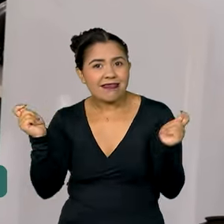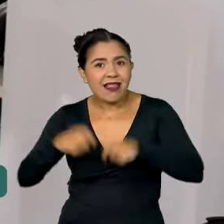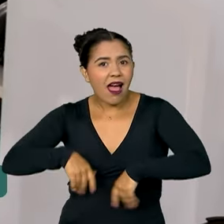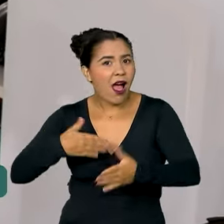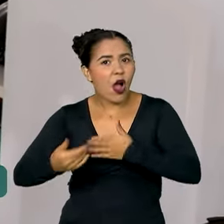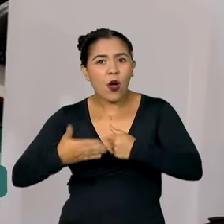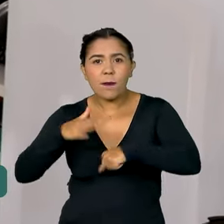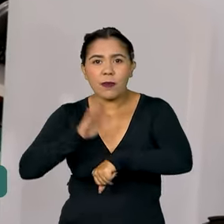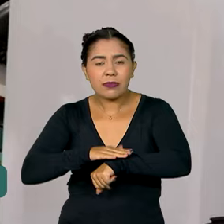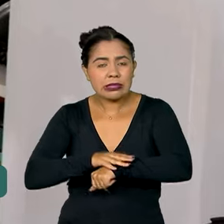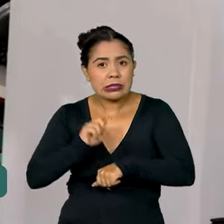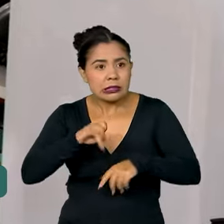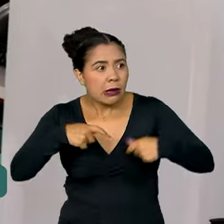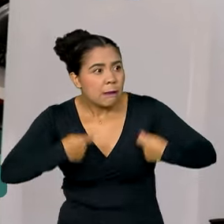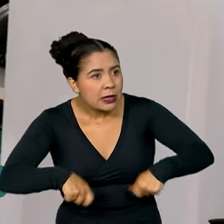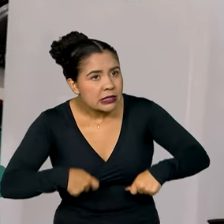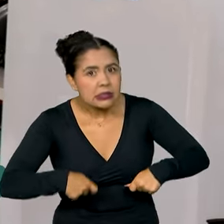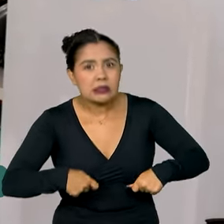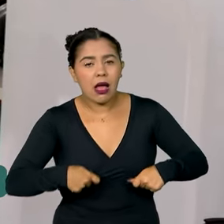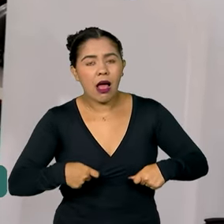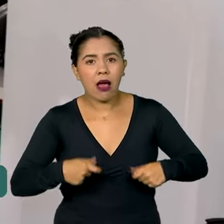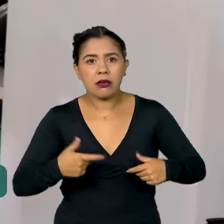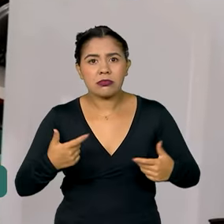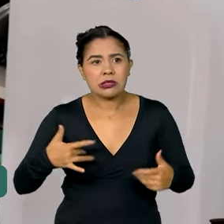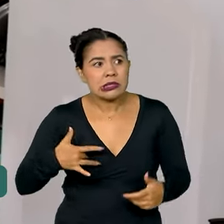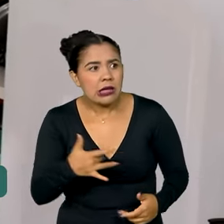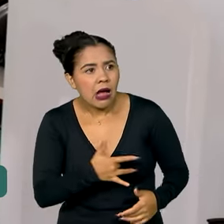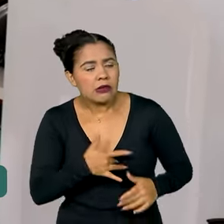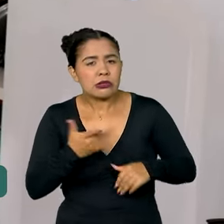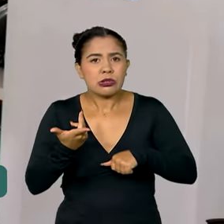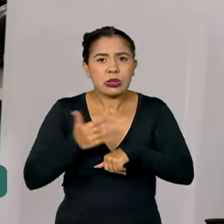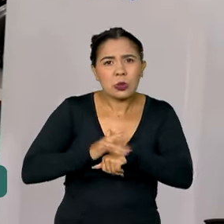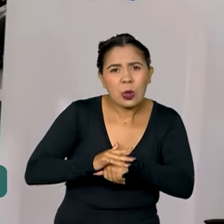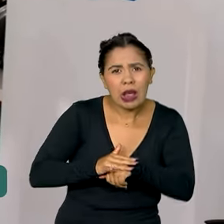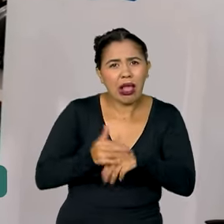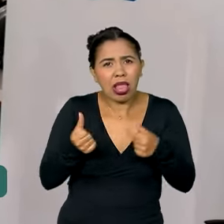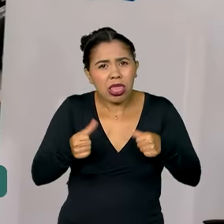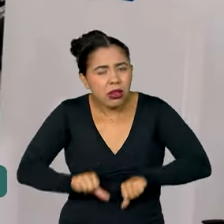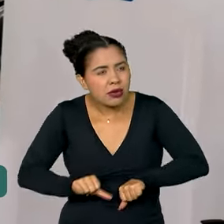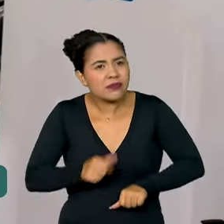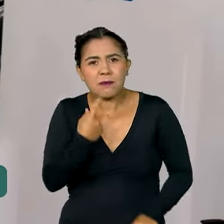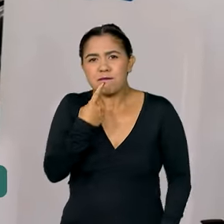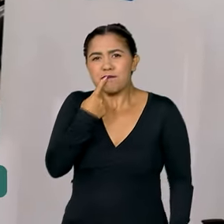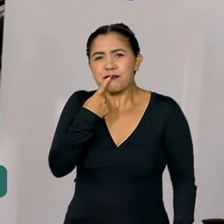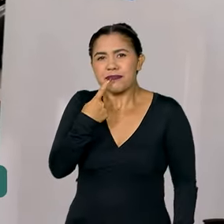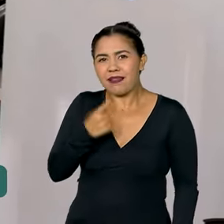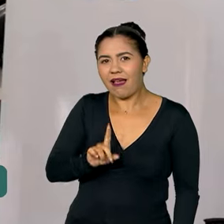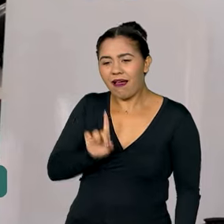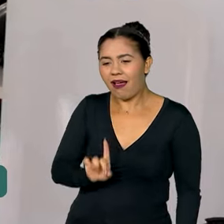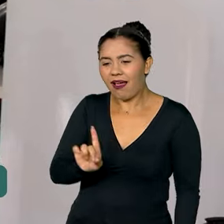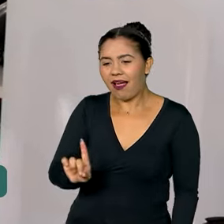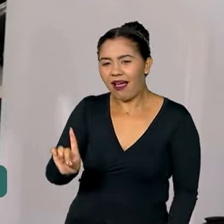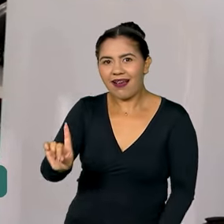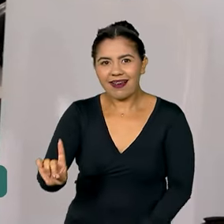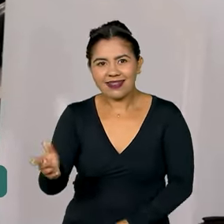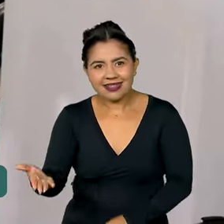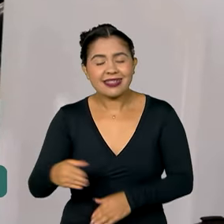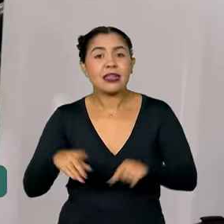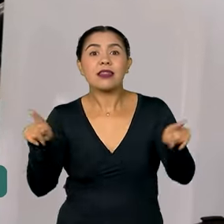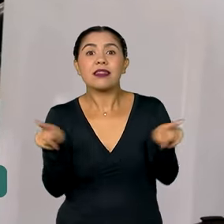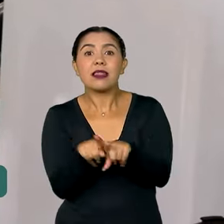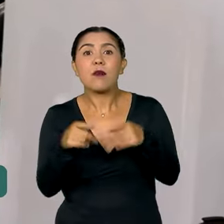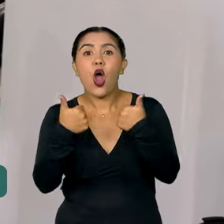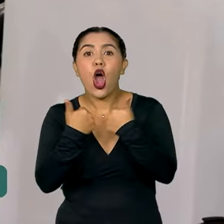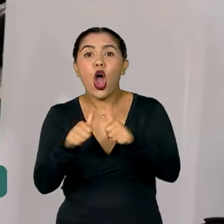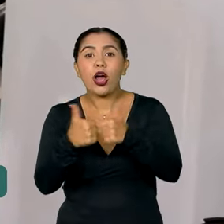a gente é ser humano, em qualquer momento pode adoecer bem próximo de casa. E fora a rota